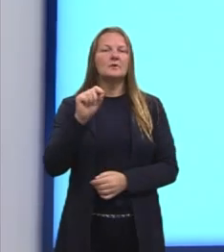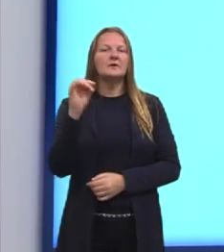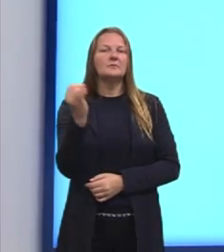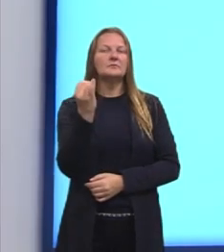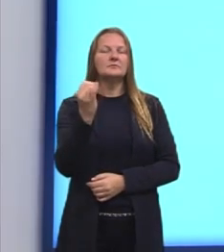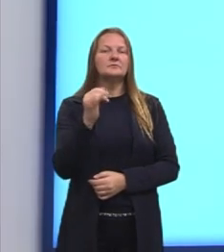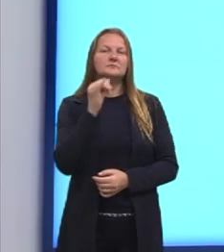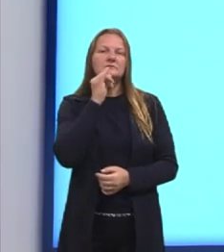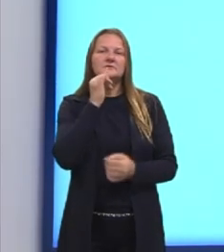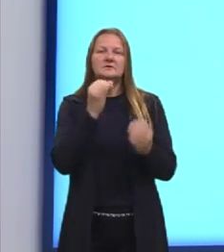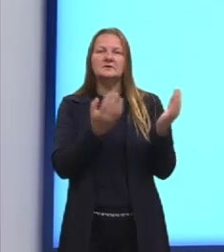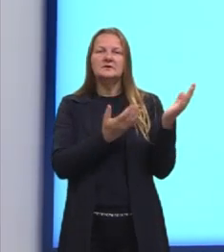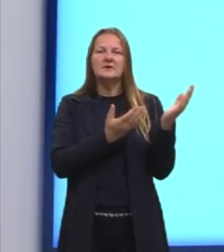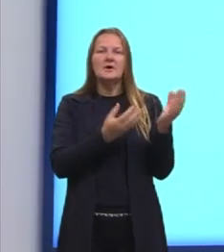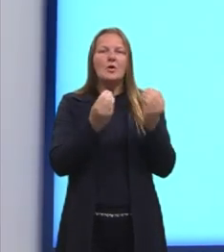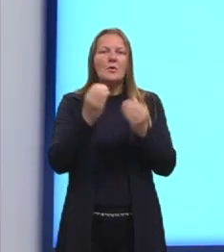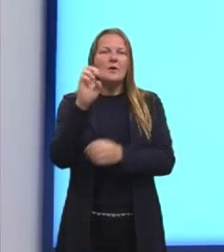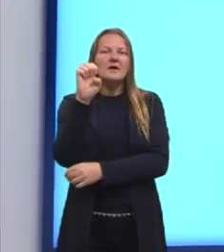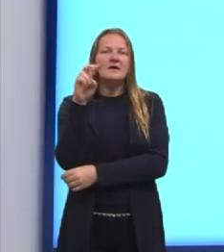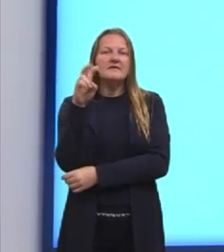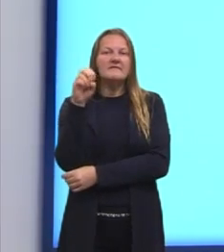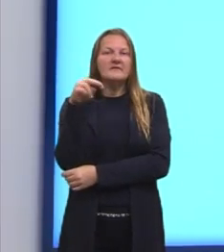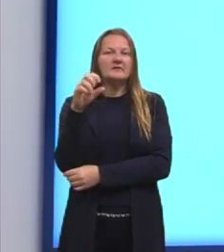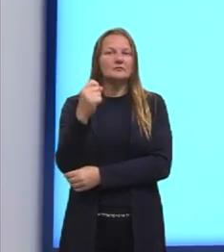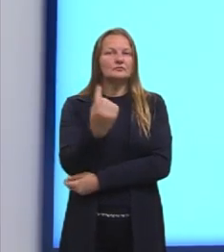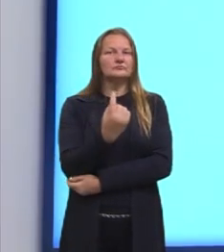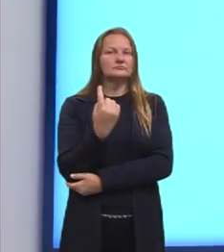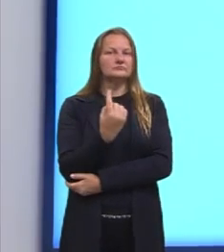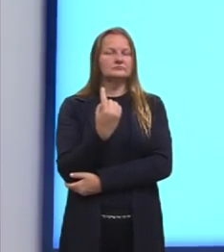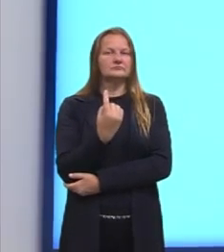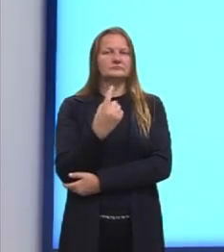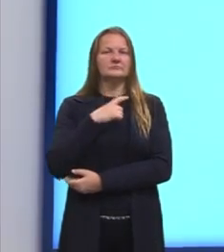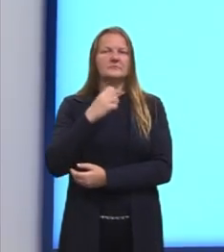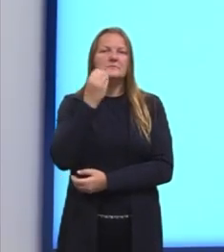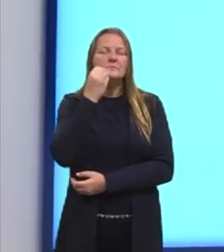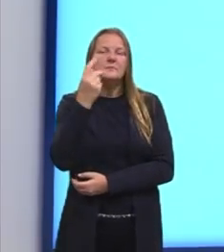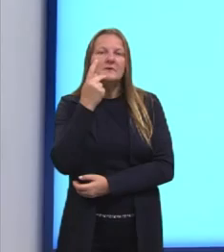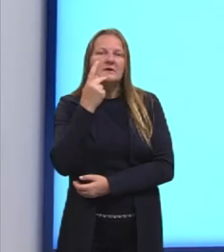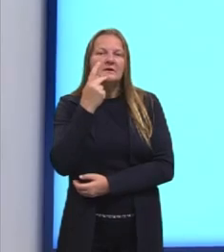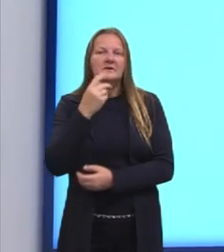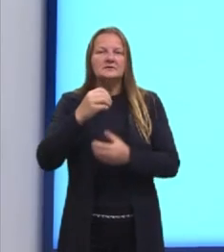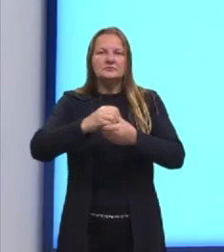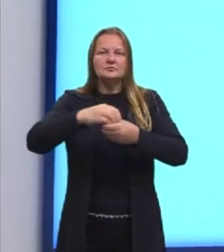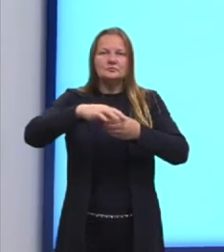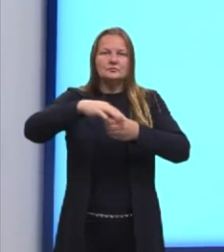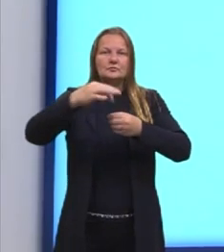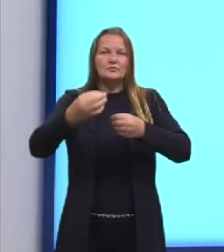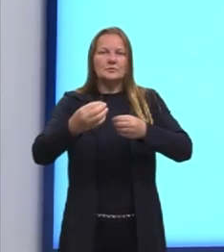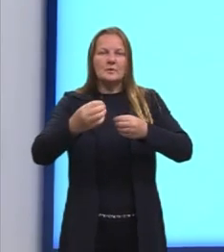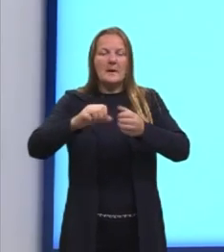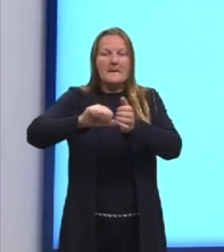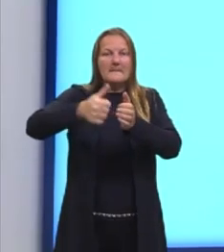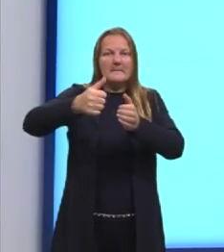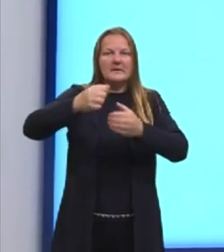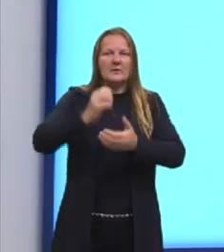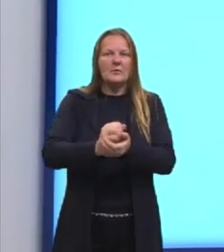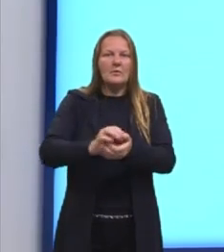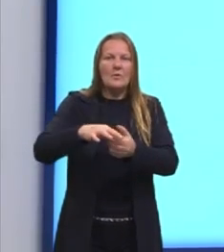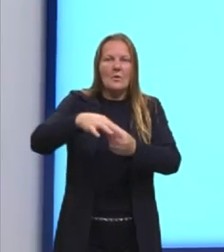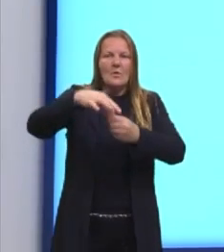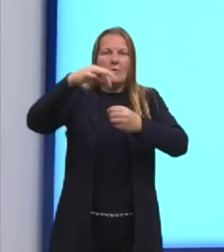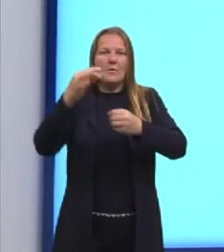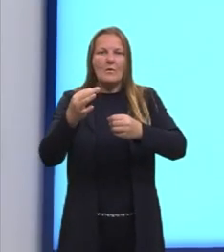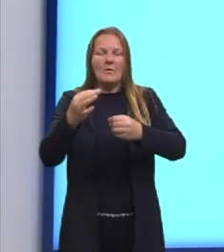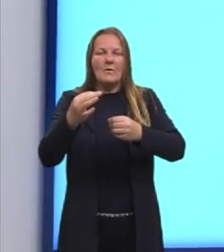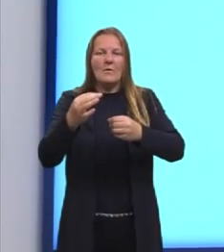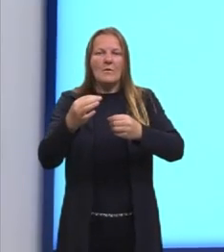Como os eventos são independentes, a probabilidade de sair vermelha na primeira retirada e sair